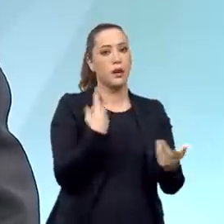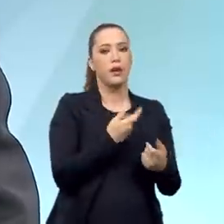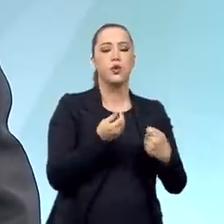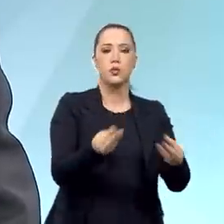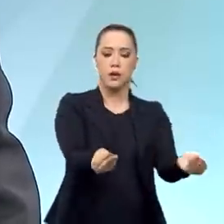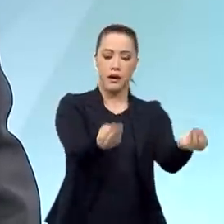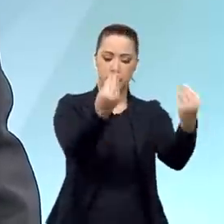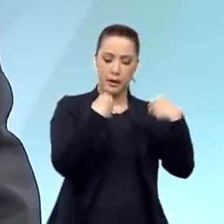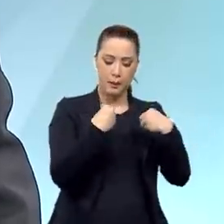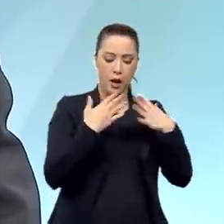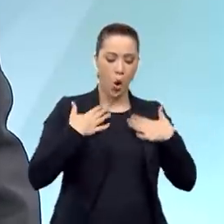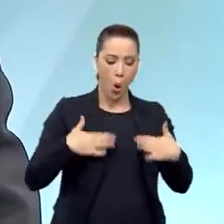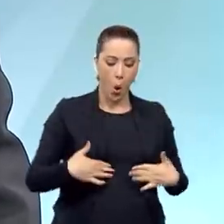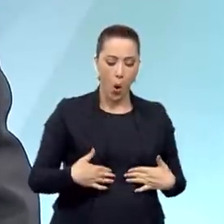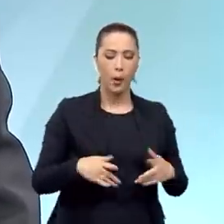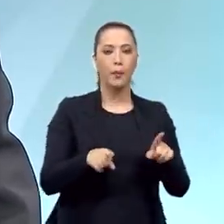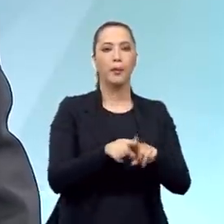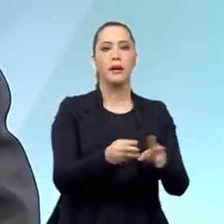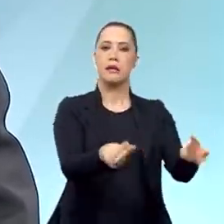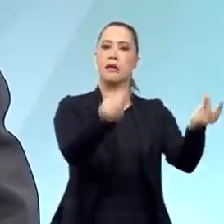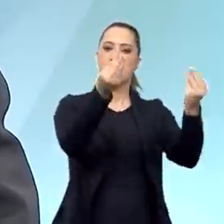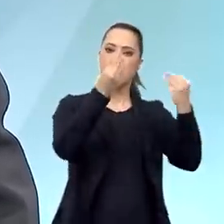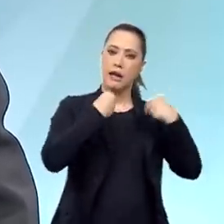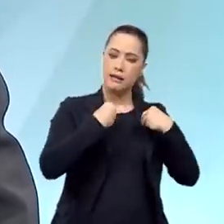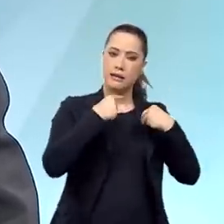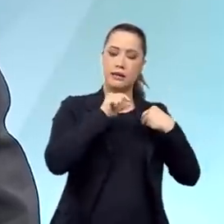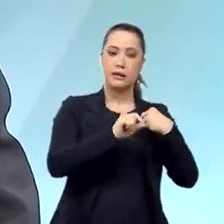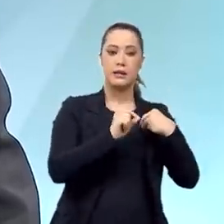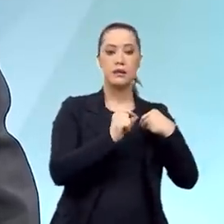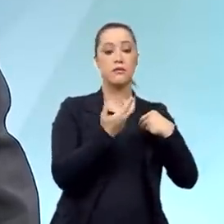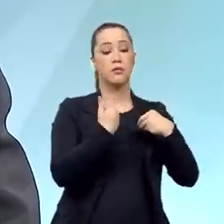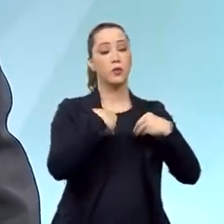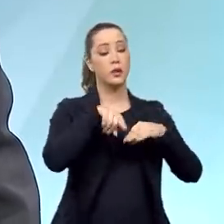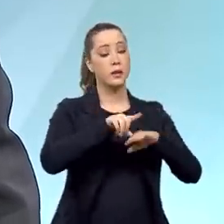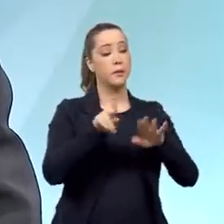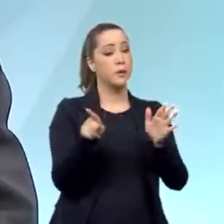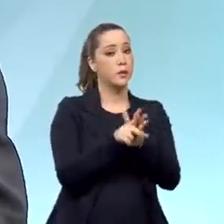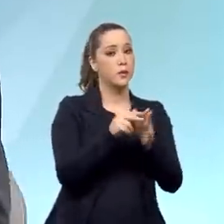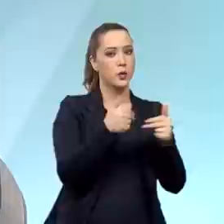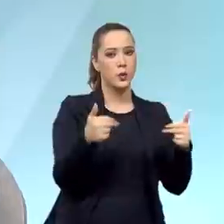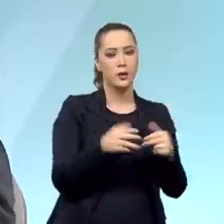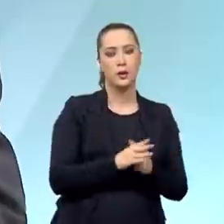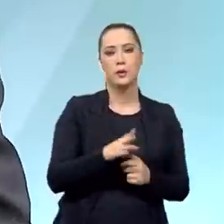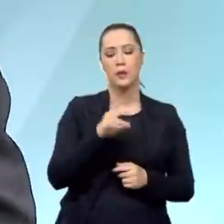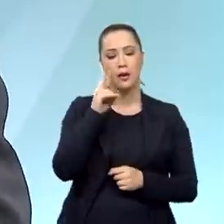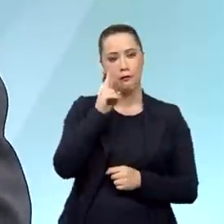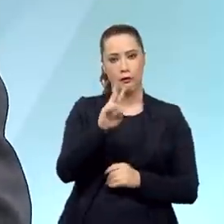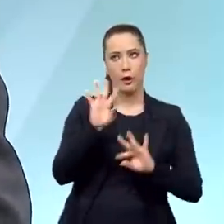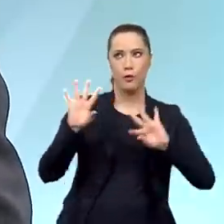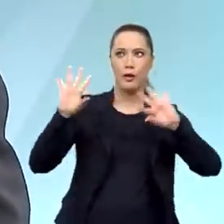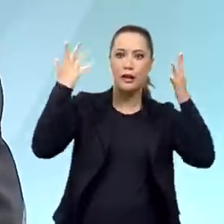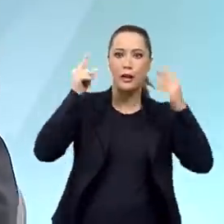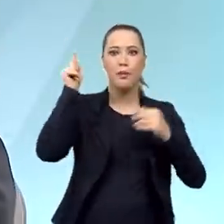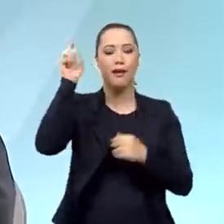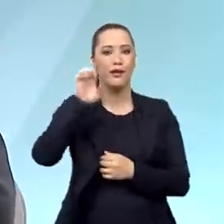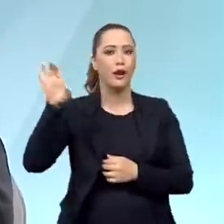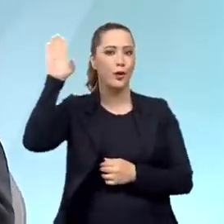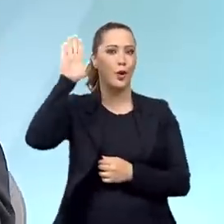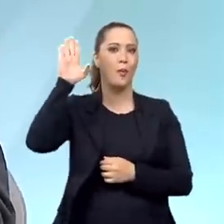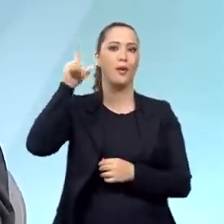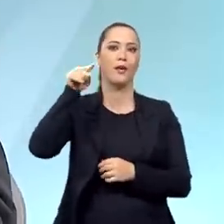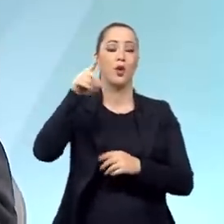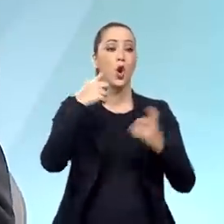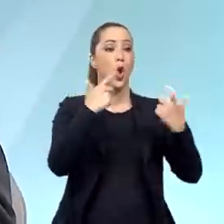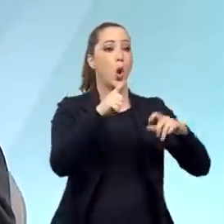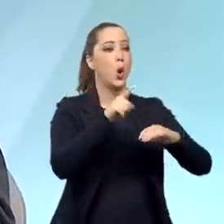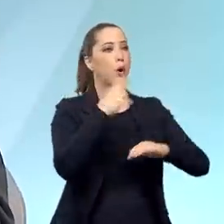tivemos que receber o fardamento para se adequar às condições climáticas da Europa. Se a gente vê a conquista de Monte Castelo, era um monte